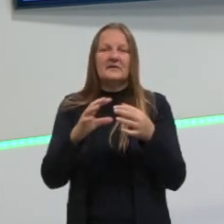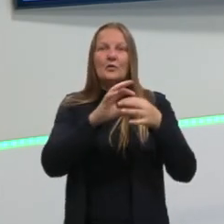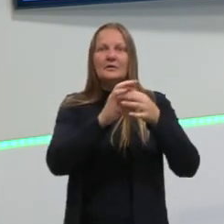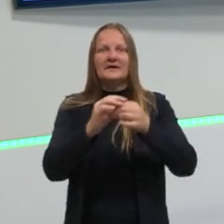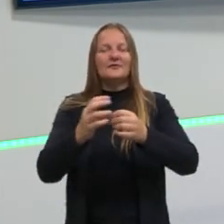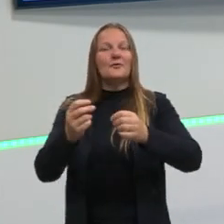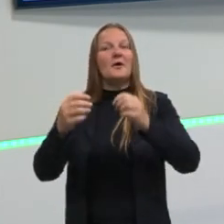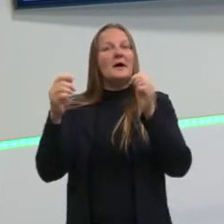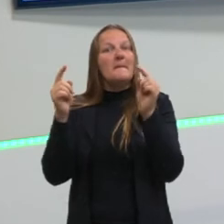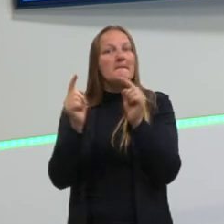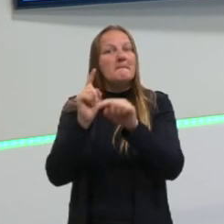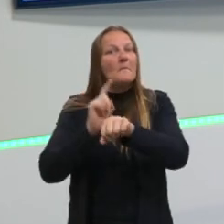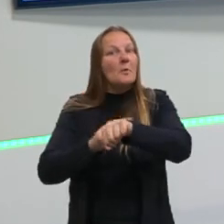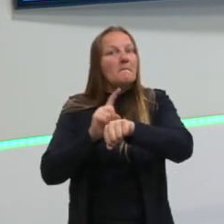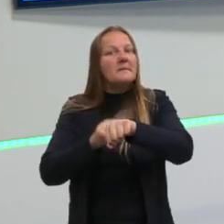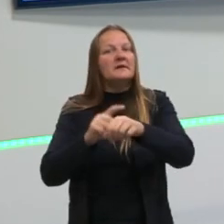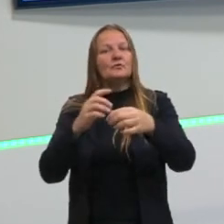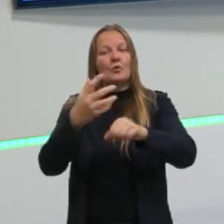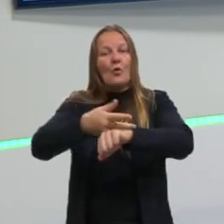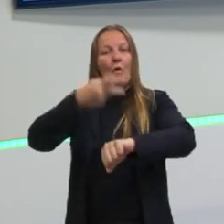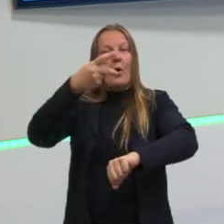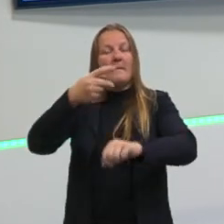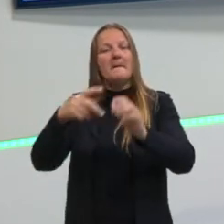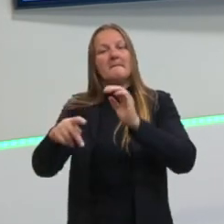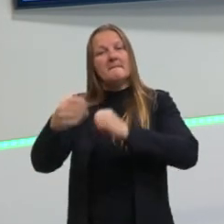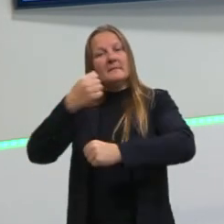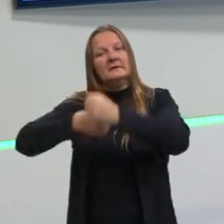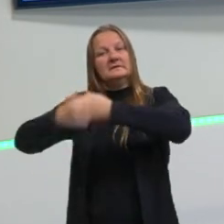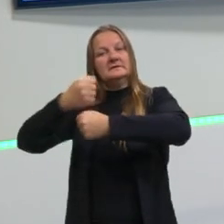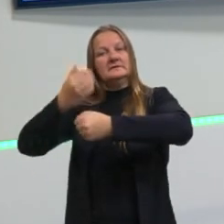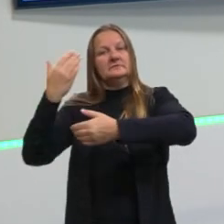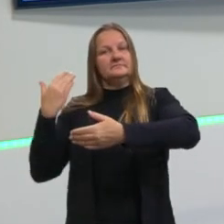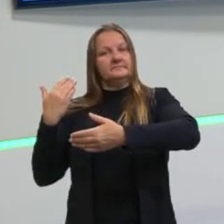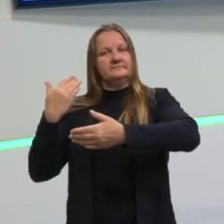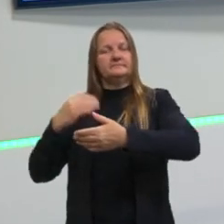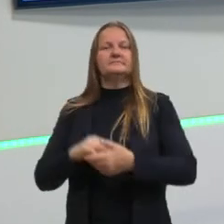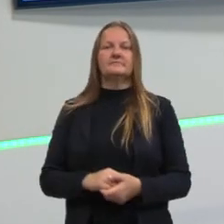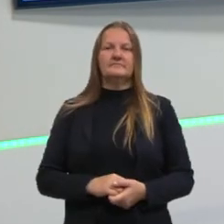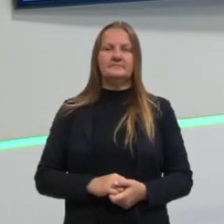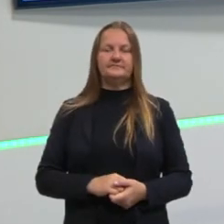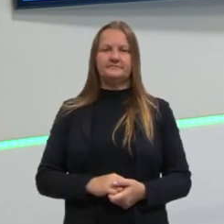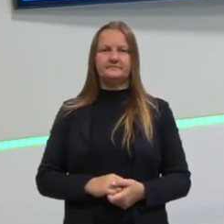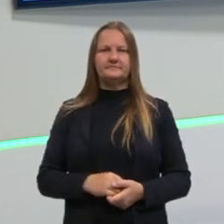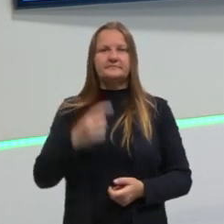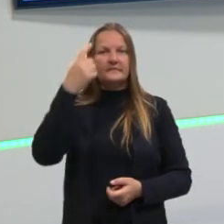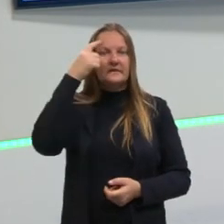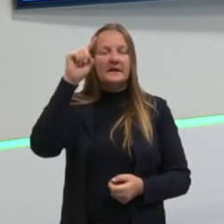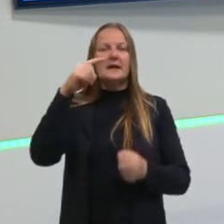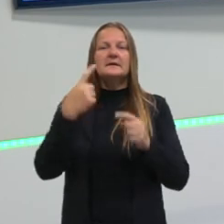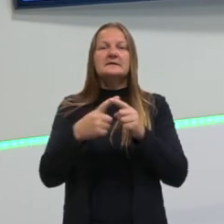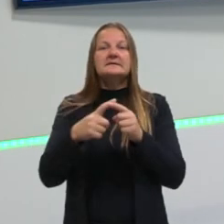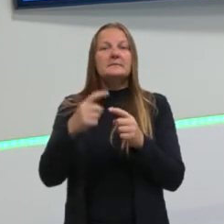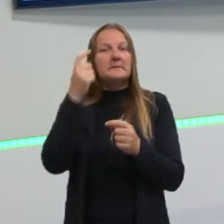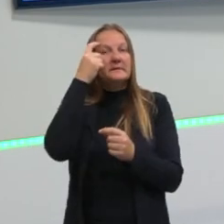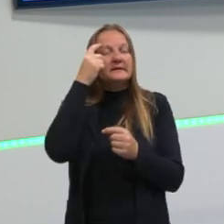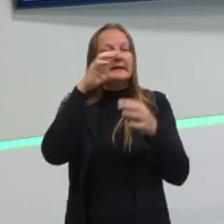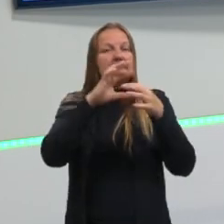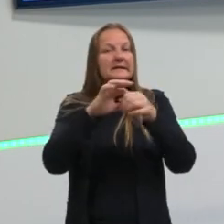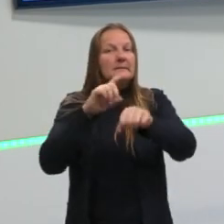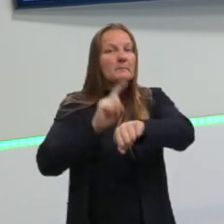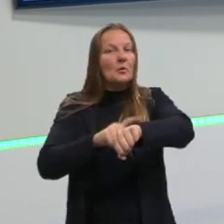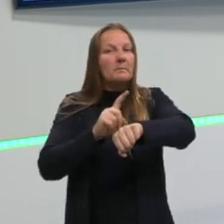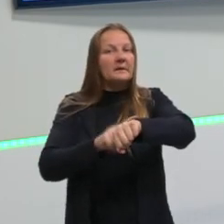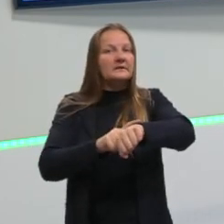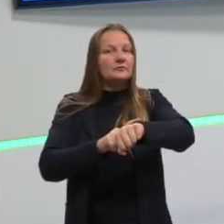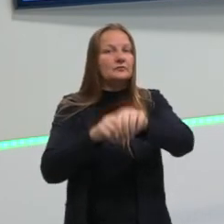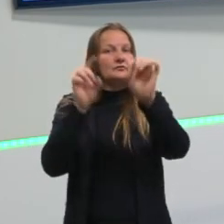elas foram escritas, por exemplo, na Copa anterior a essa. A ideia aqui é sempre pensar nesse tempo, em quando